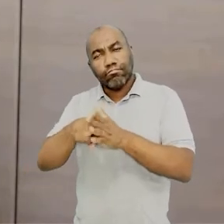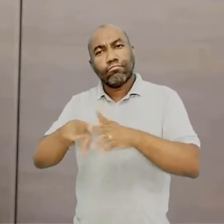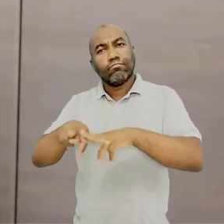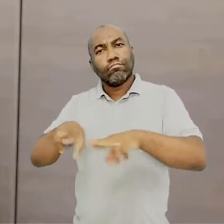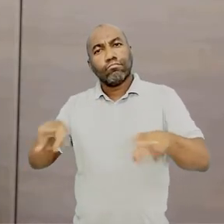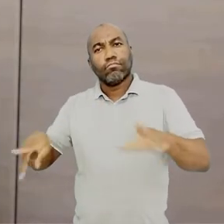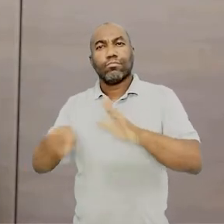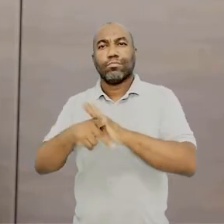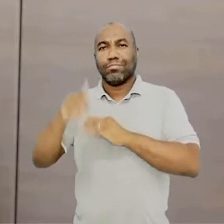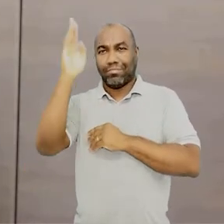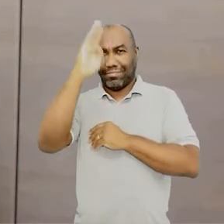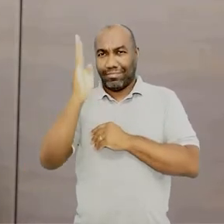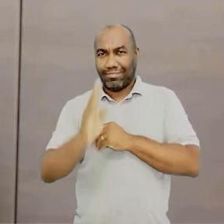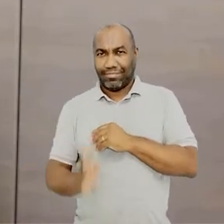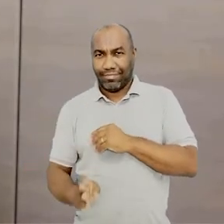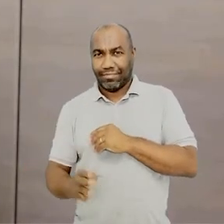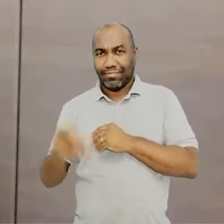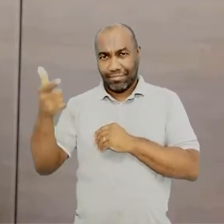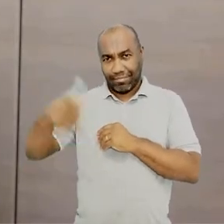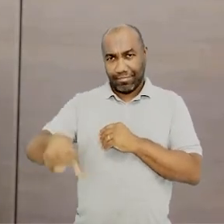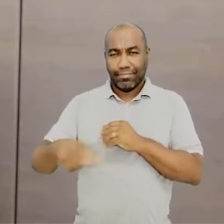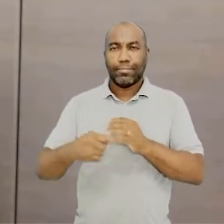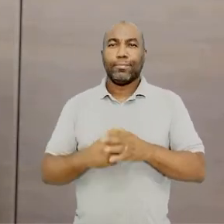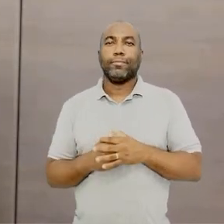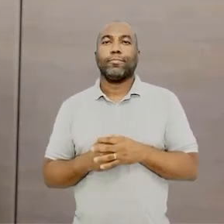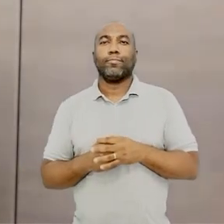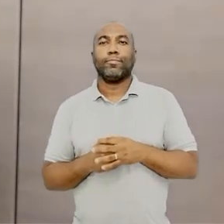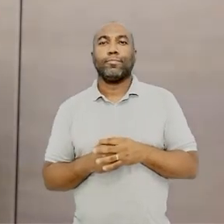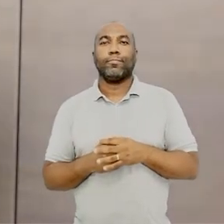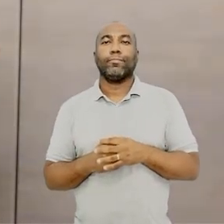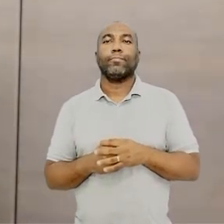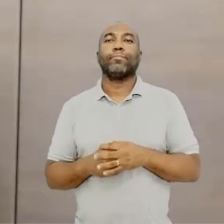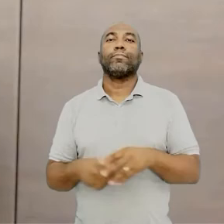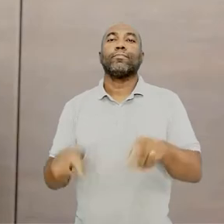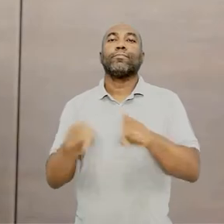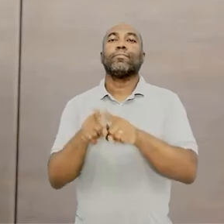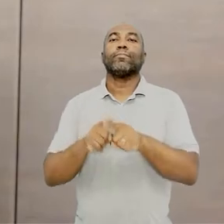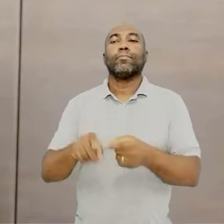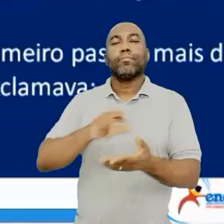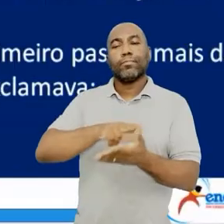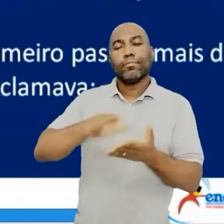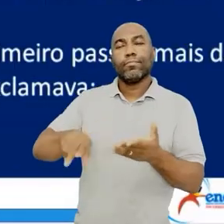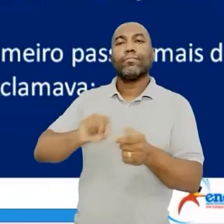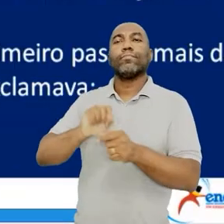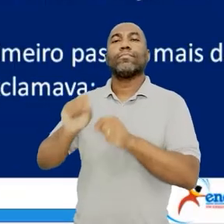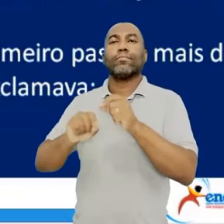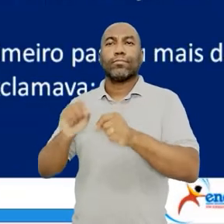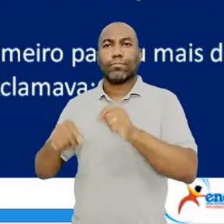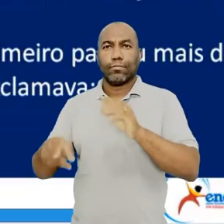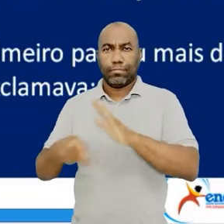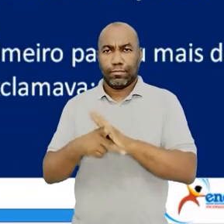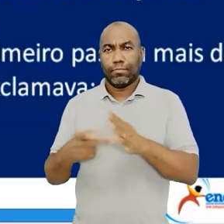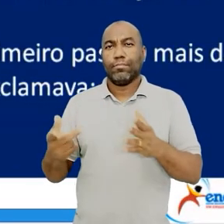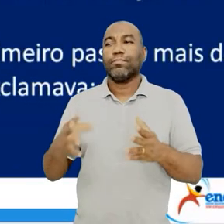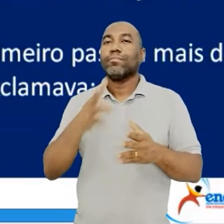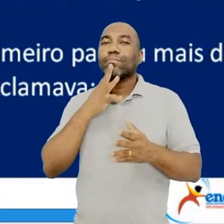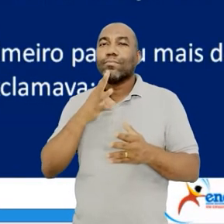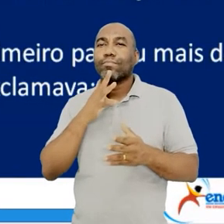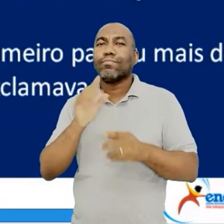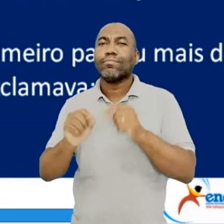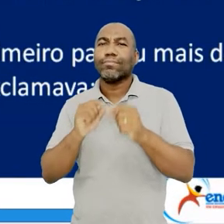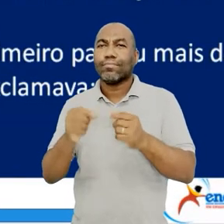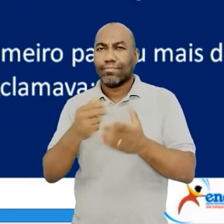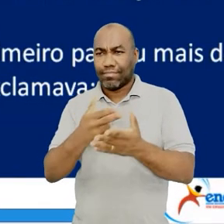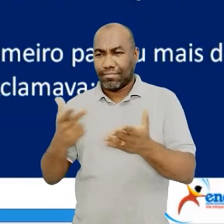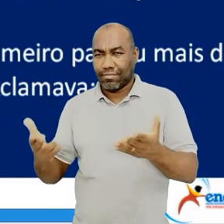brasileira. Vamos à frente? Eu não posso deixar de falar sobre essa obra